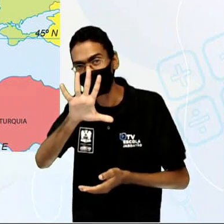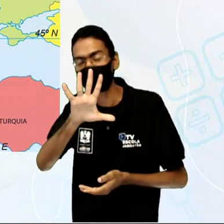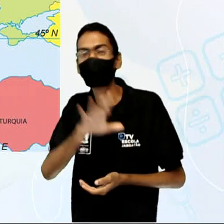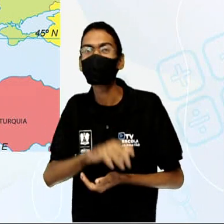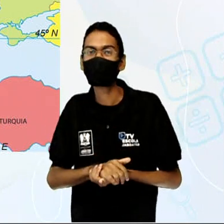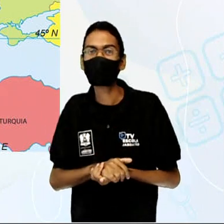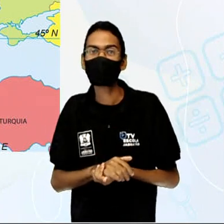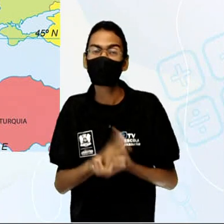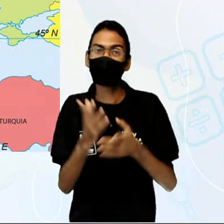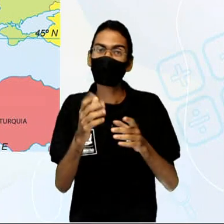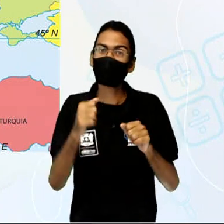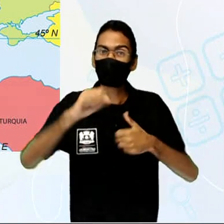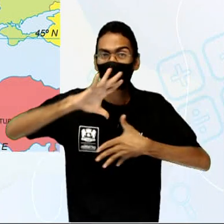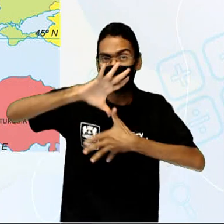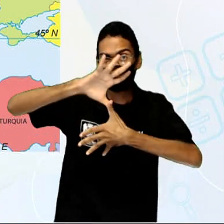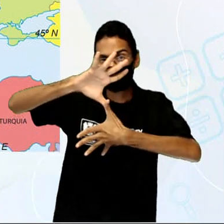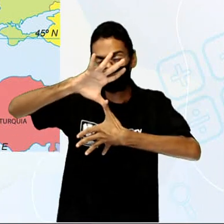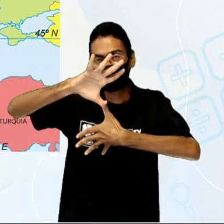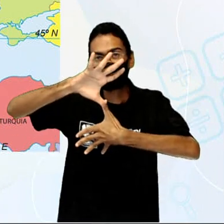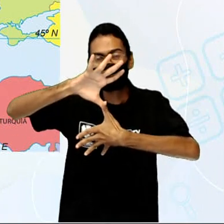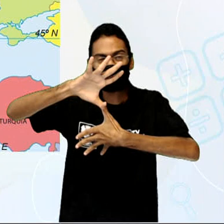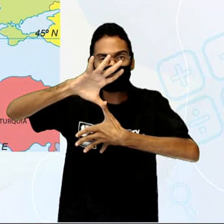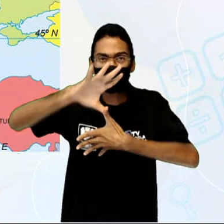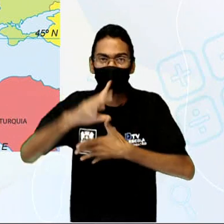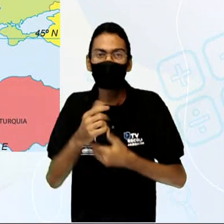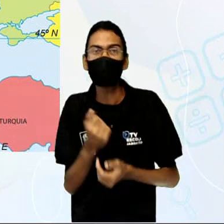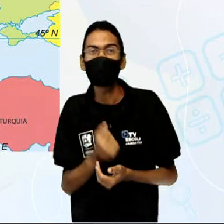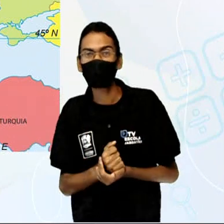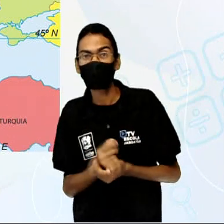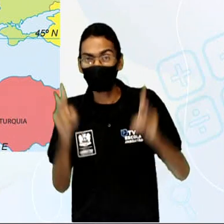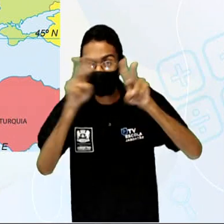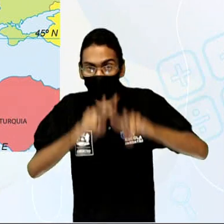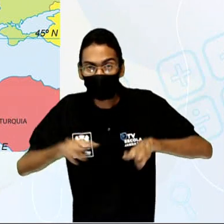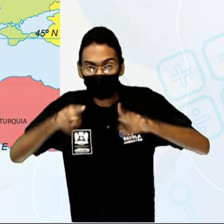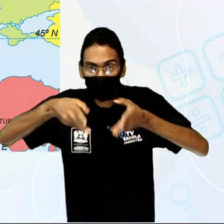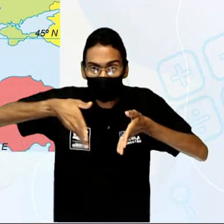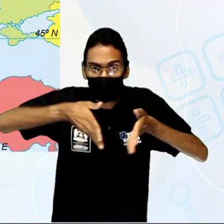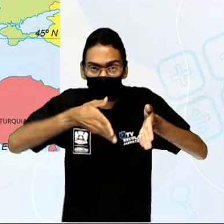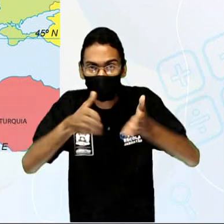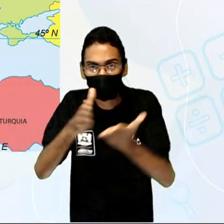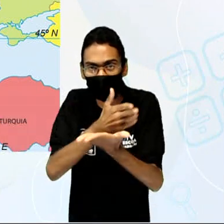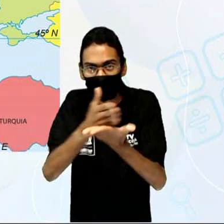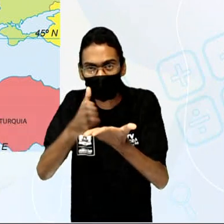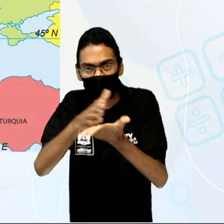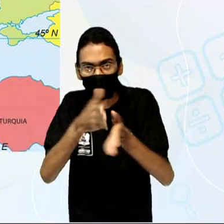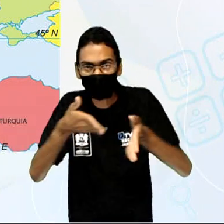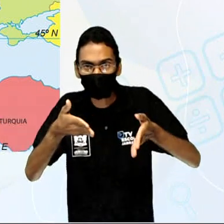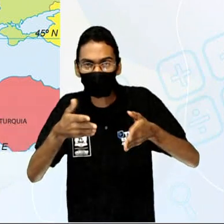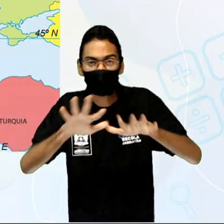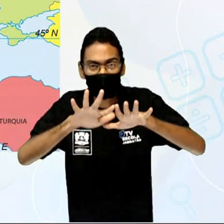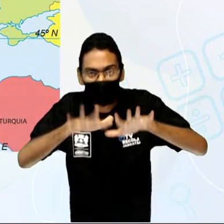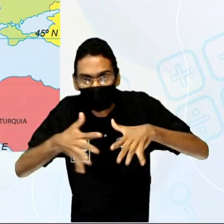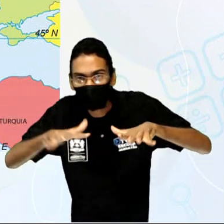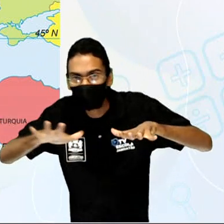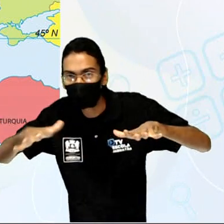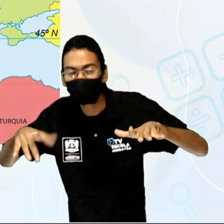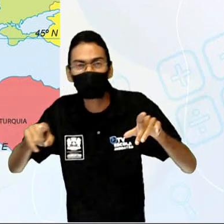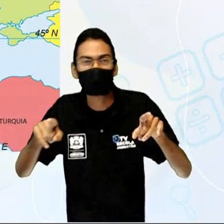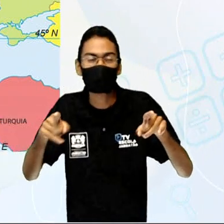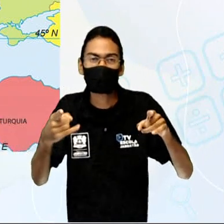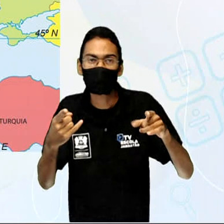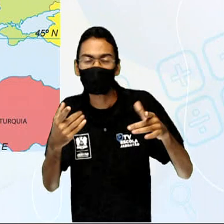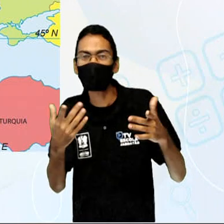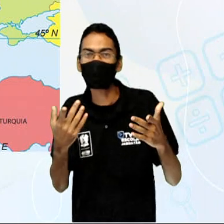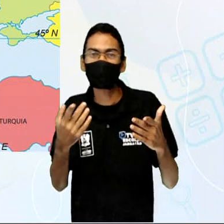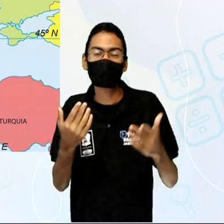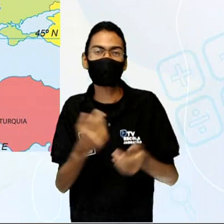mapa, identificando já alguns rios. Você observa os mares, pelo menos, a localização do continente